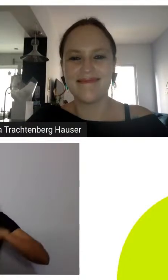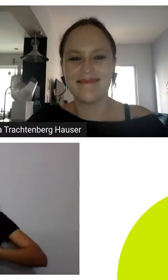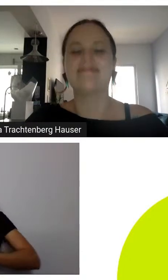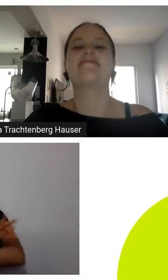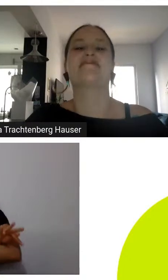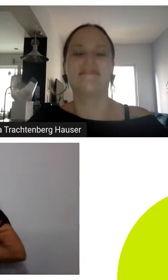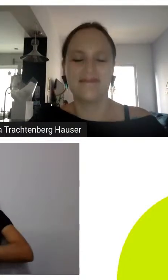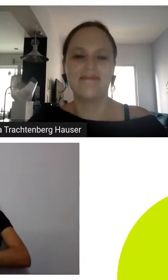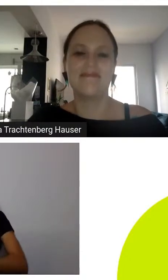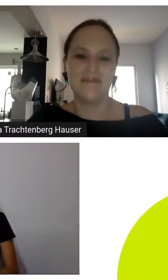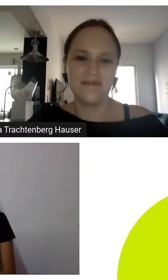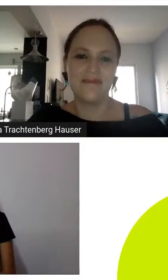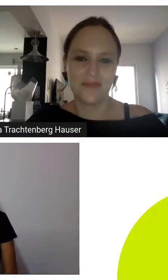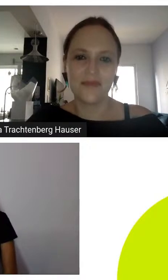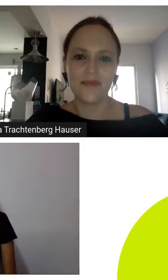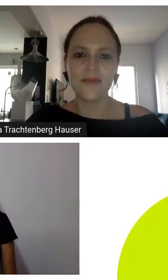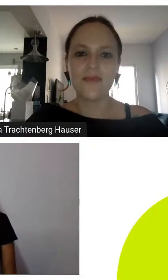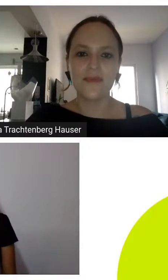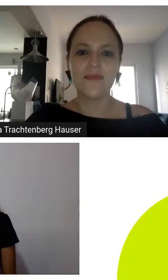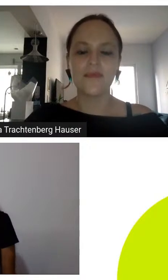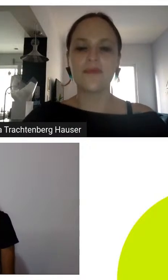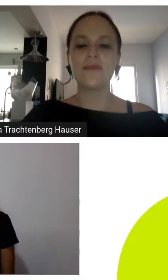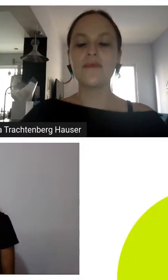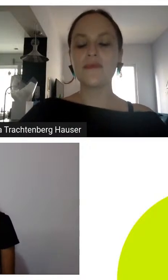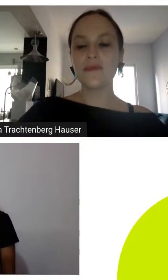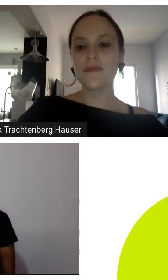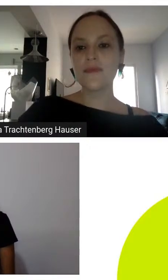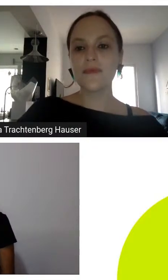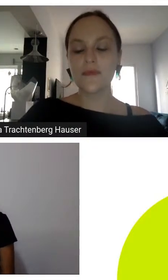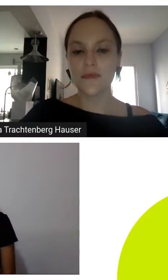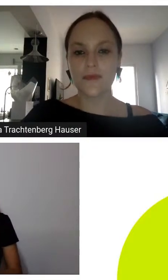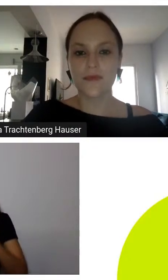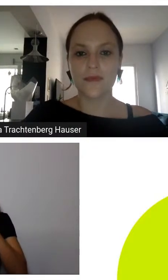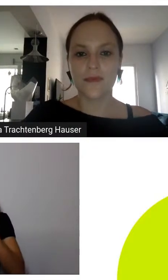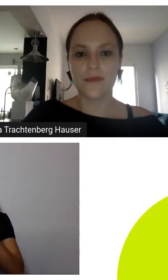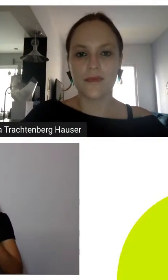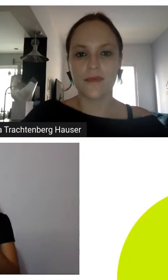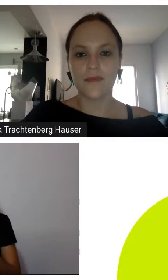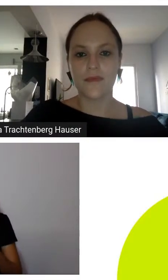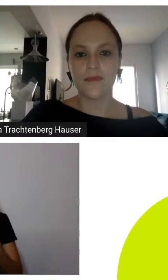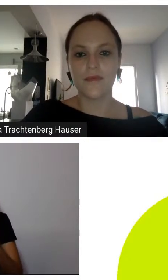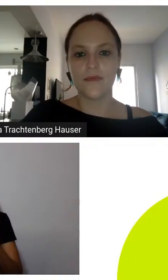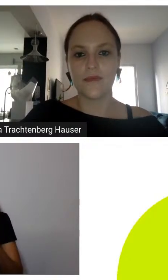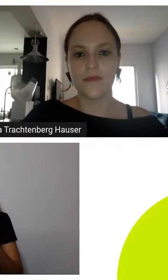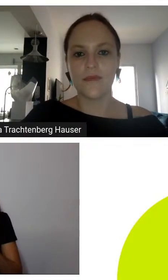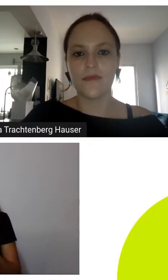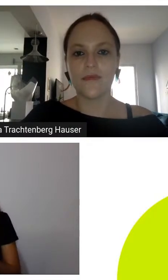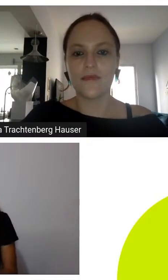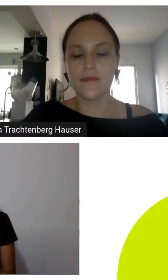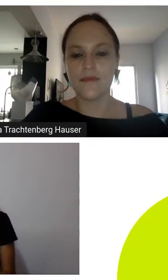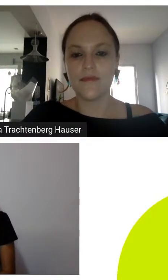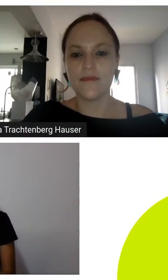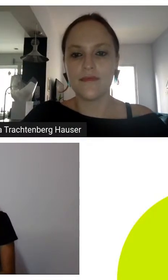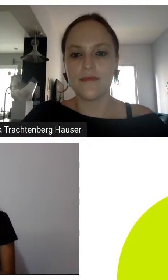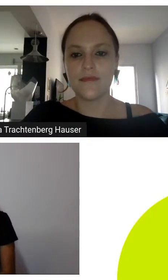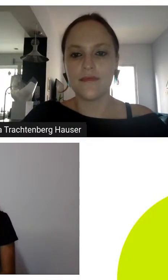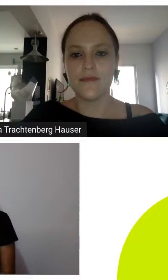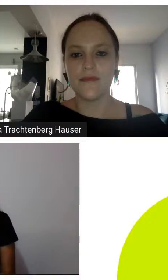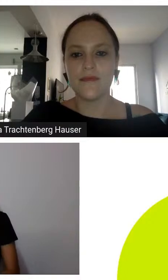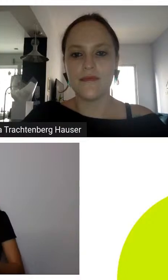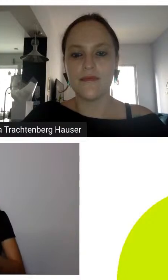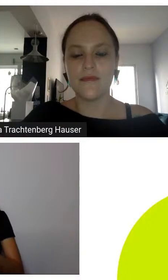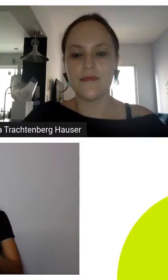Supernova, ela é graduada em História pela Universidade Panteon Sorbonne, mestre em